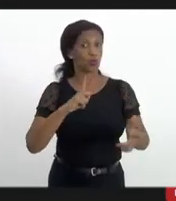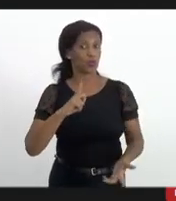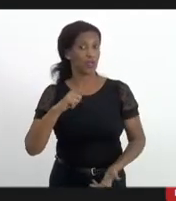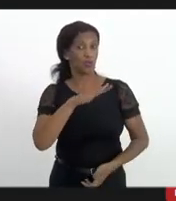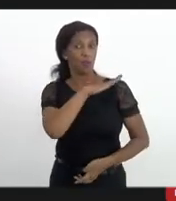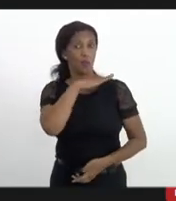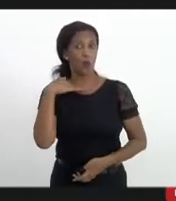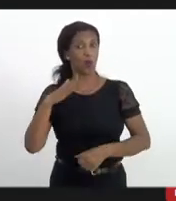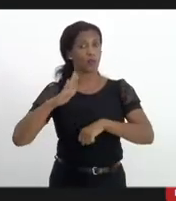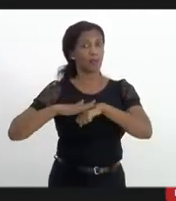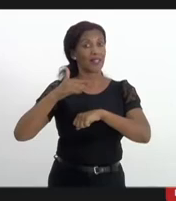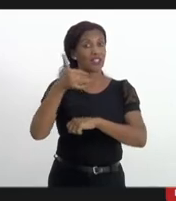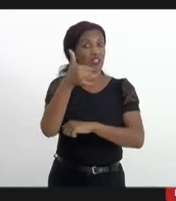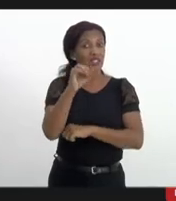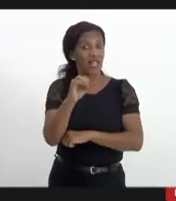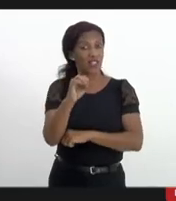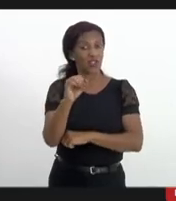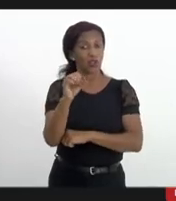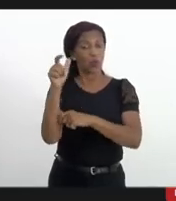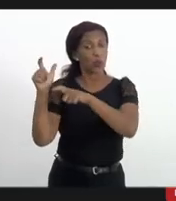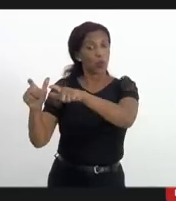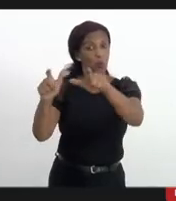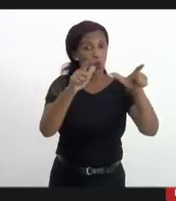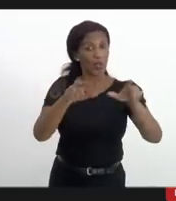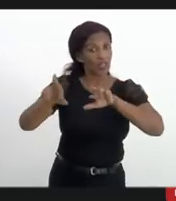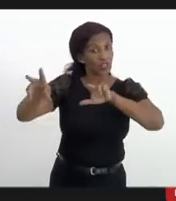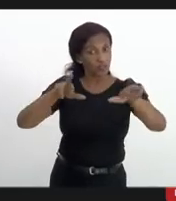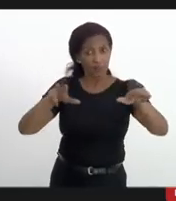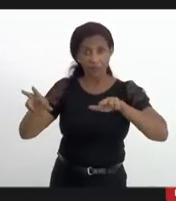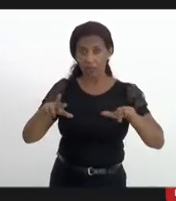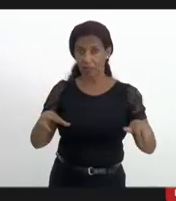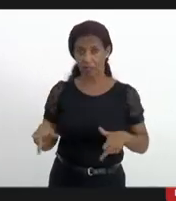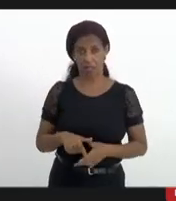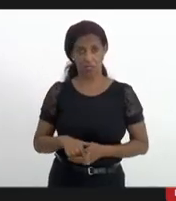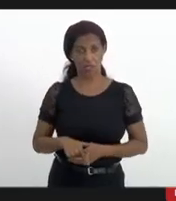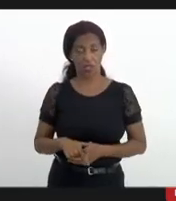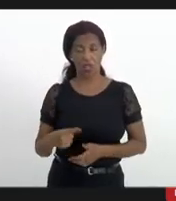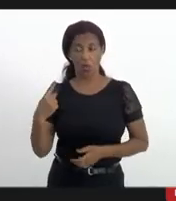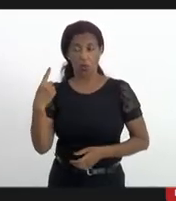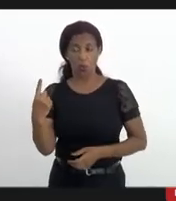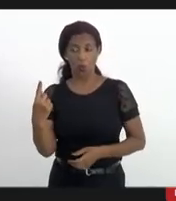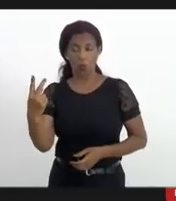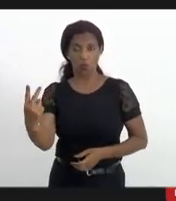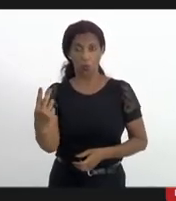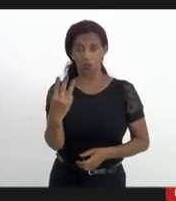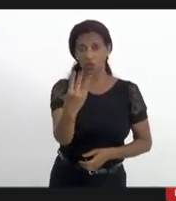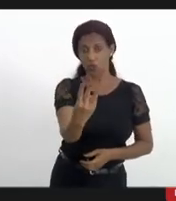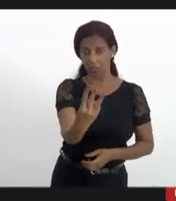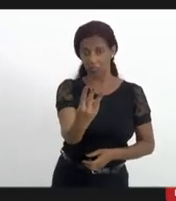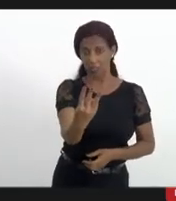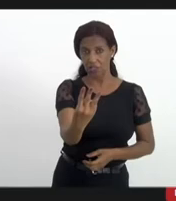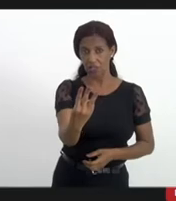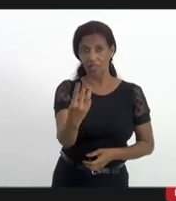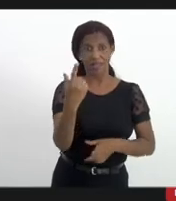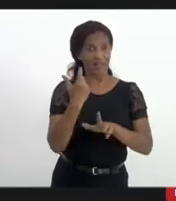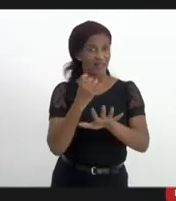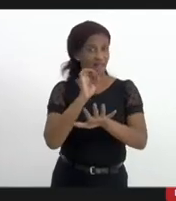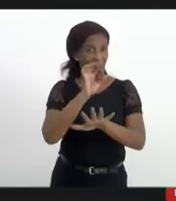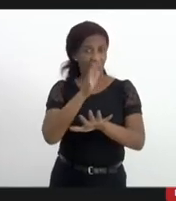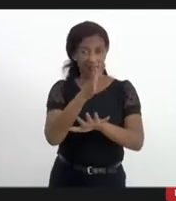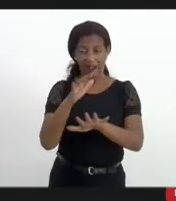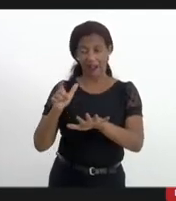engano, são mais de 10. O que implica dizer que são 1, 2, 3 no máximo em cada uma dessas localidades.